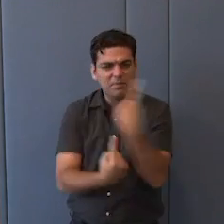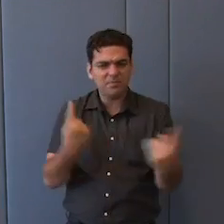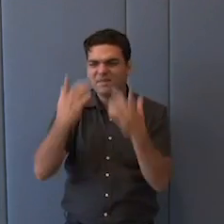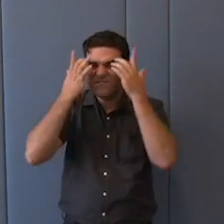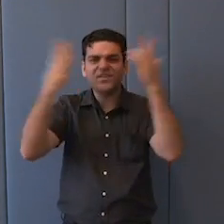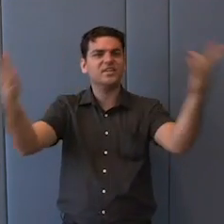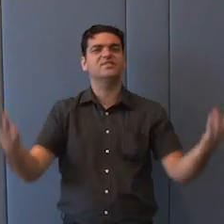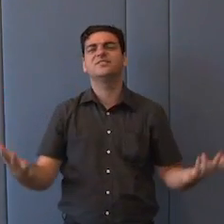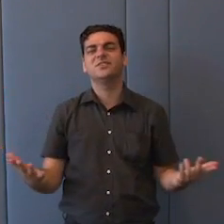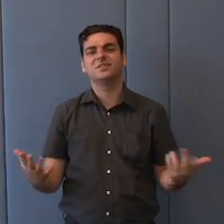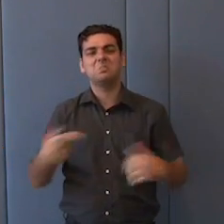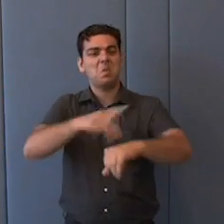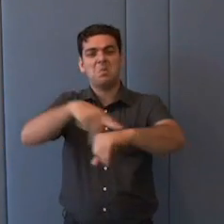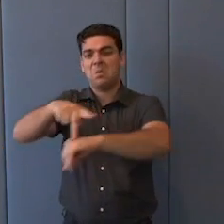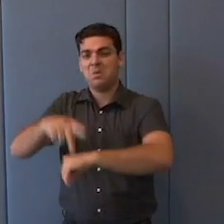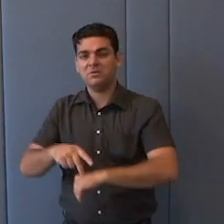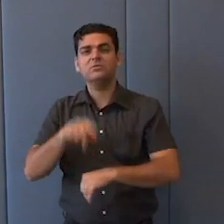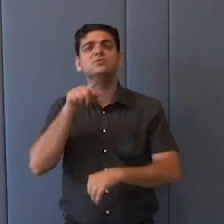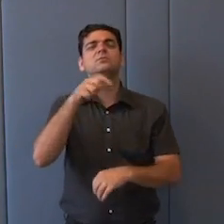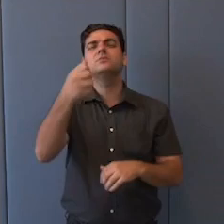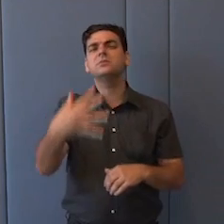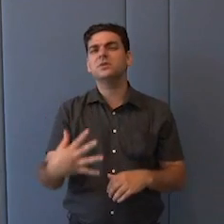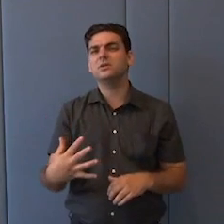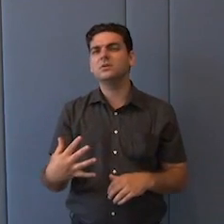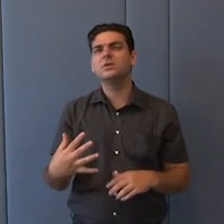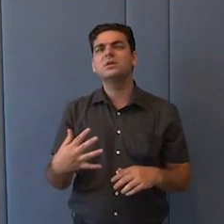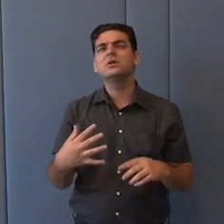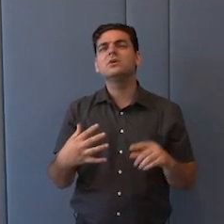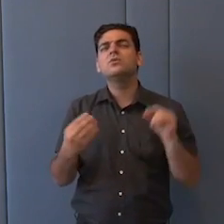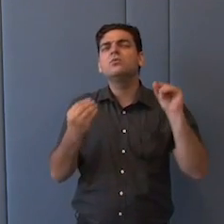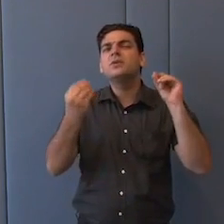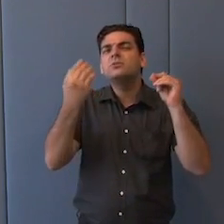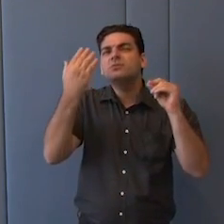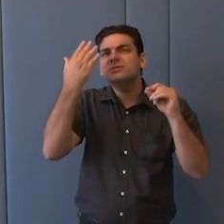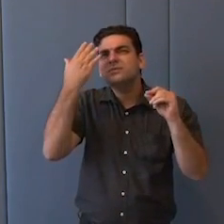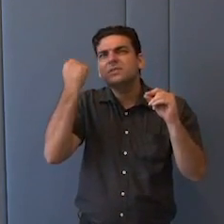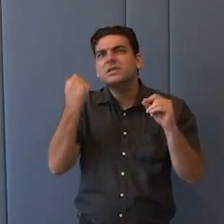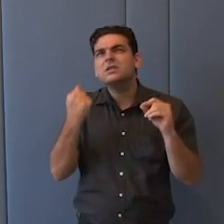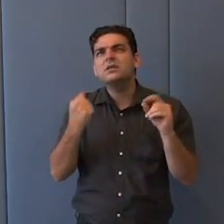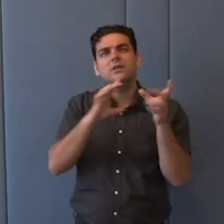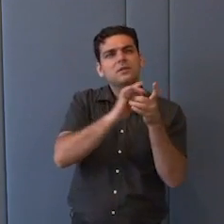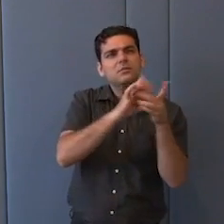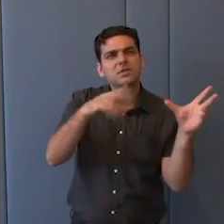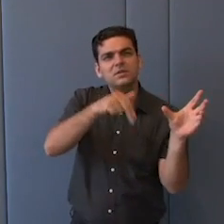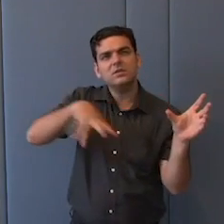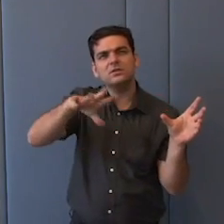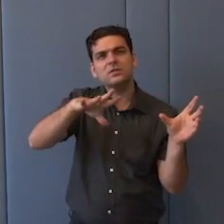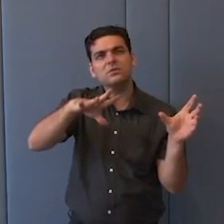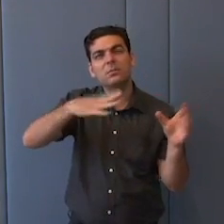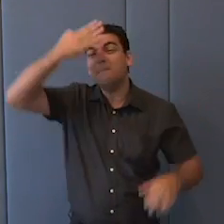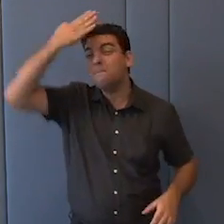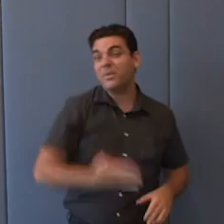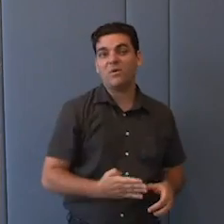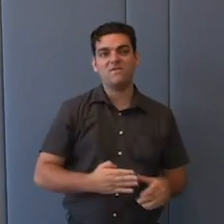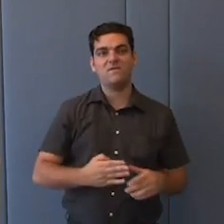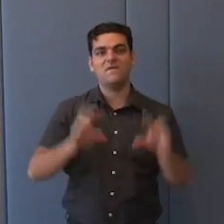constantes, gostaria de saber qual seria o signo distintivo dessa independência nacional na situação brasileira.